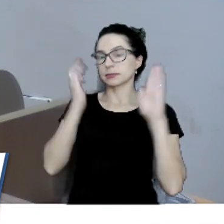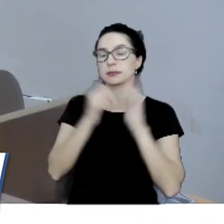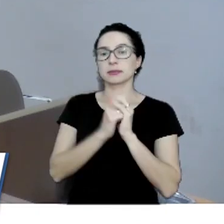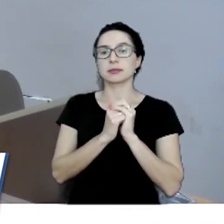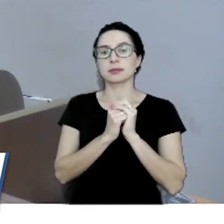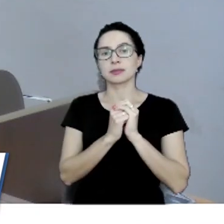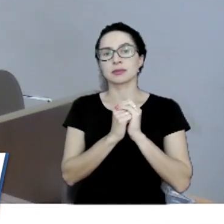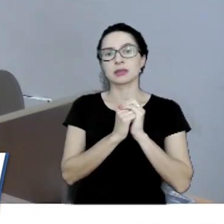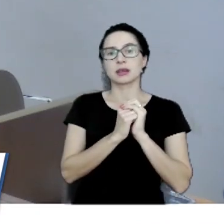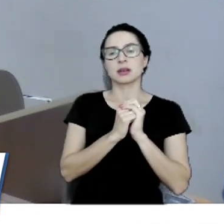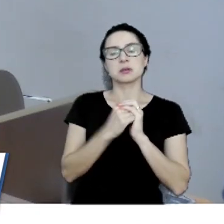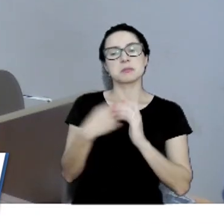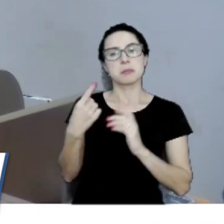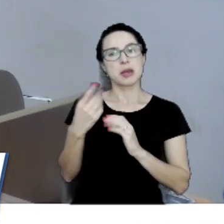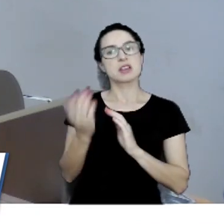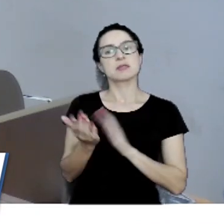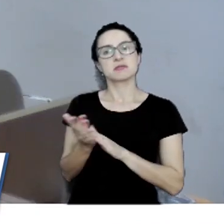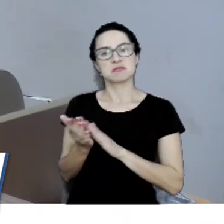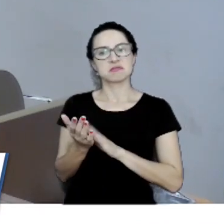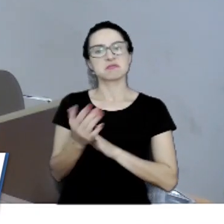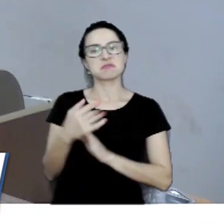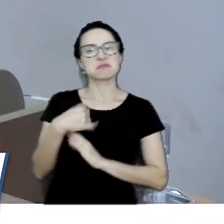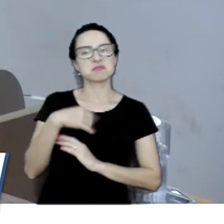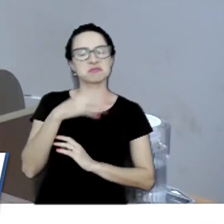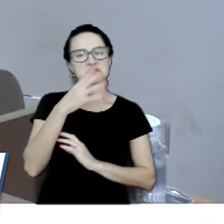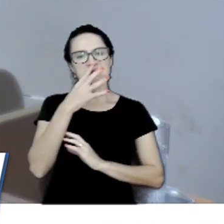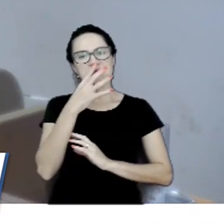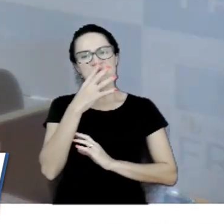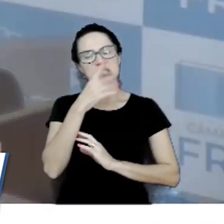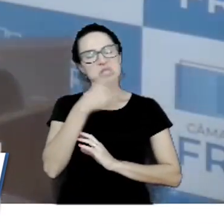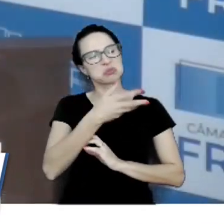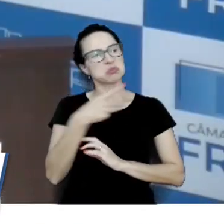Primeiro, parabéns, você sabe que eu te admiro como vereador.